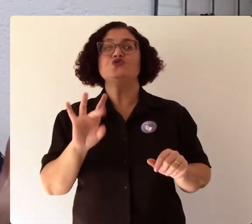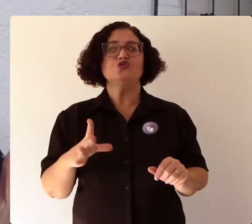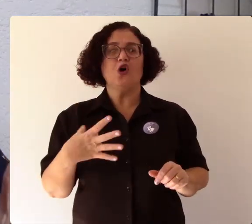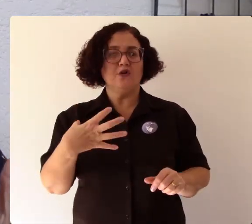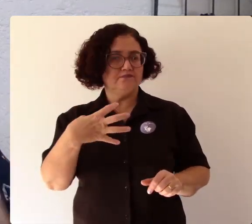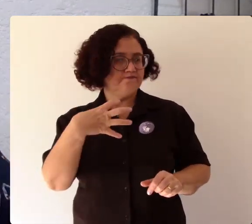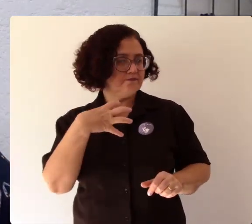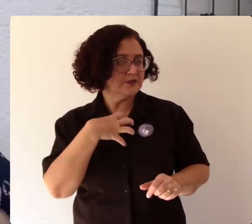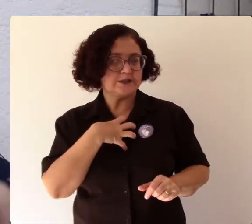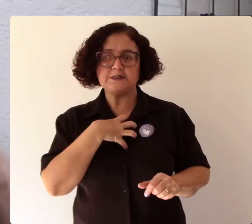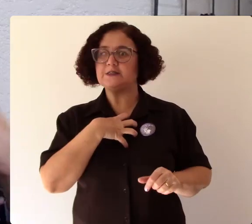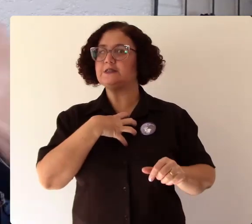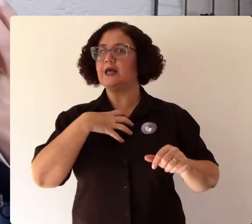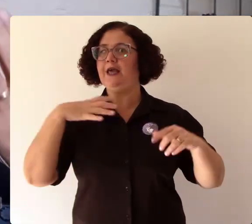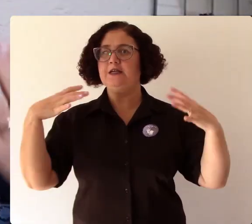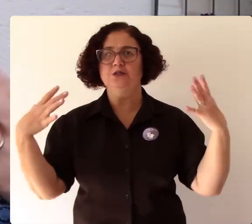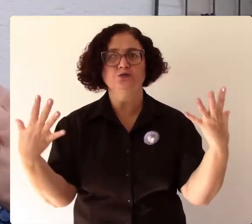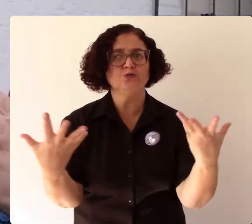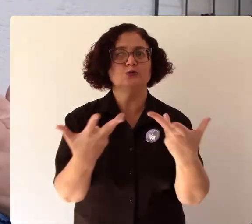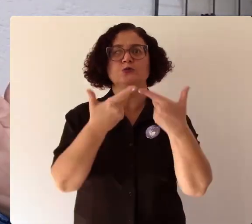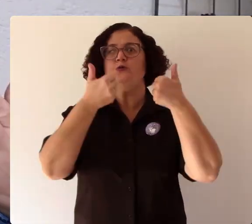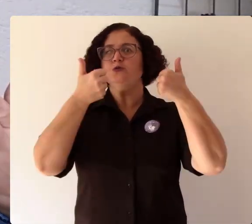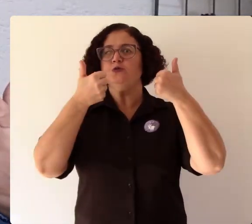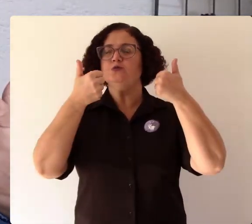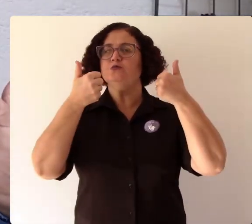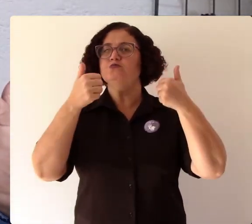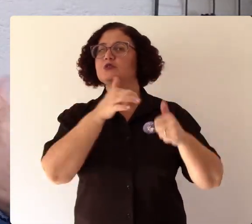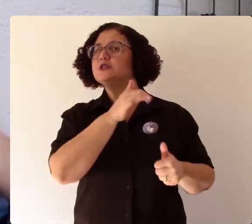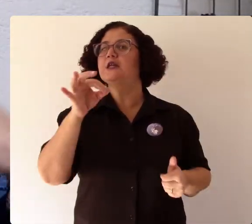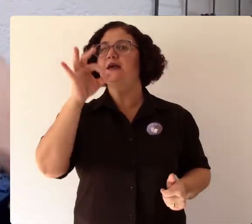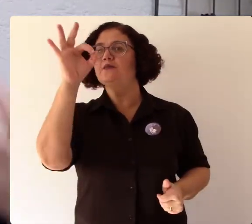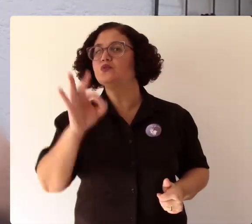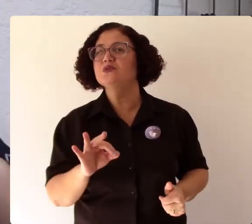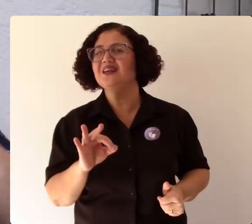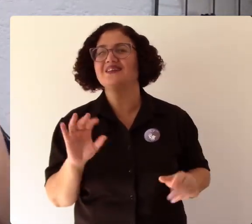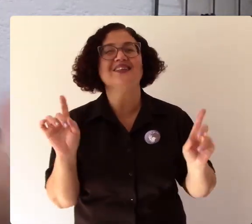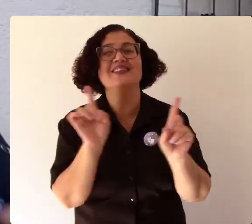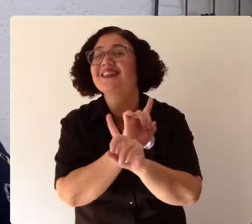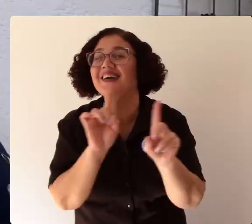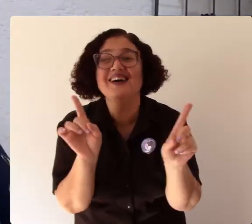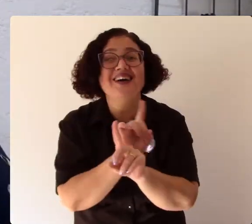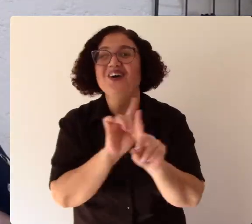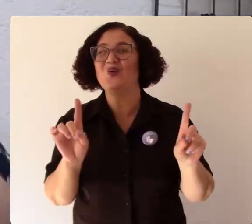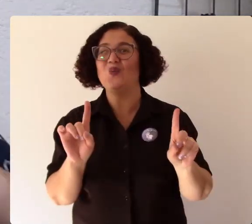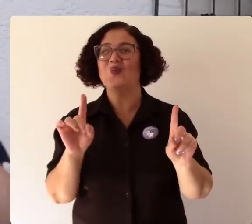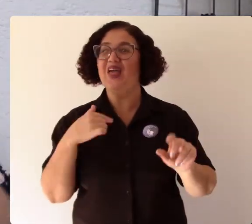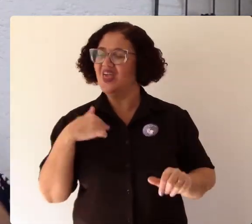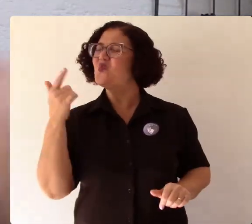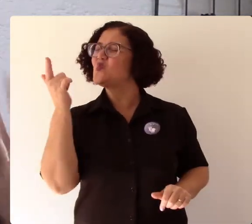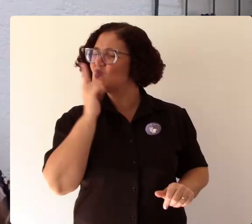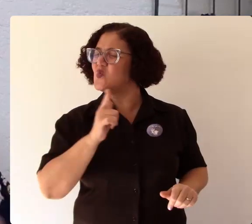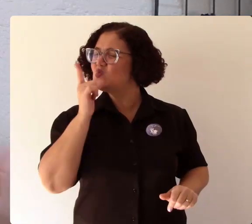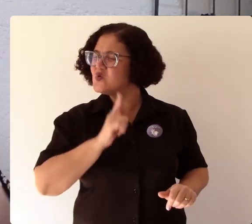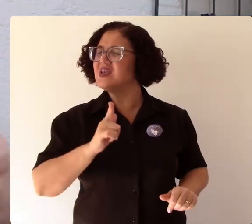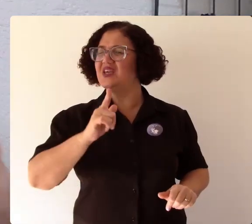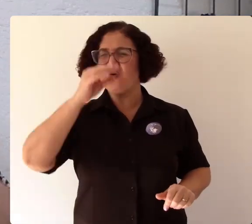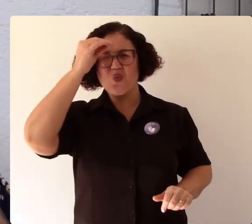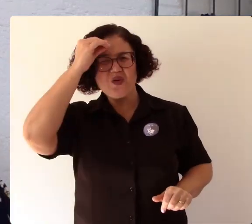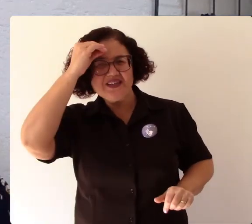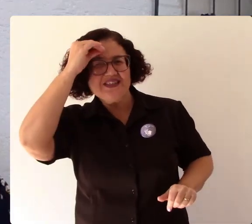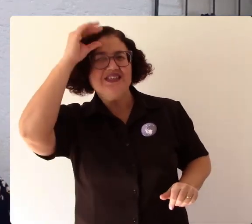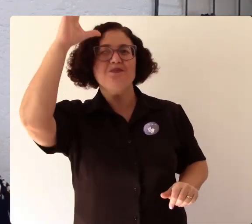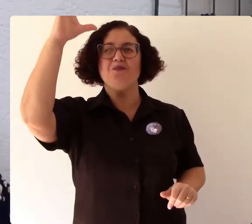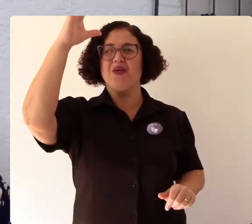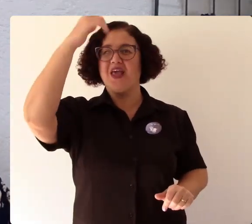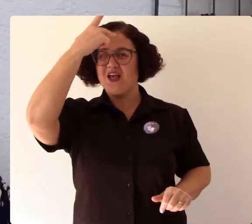plenitude se instala em que a eu consigo eu alcanço um conhecimento total de